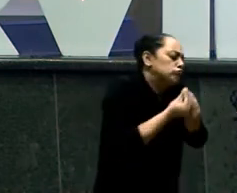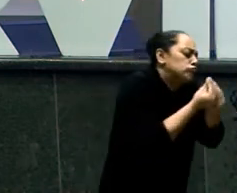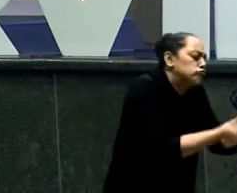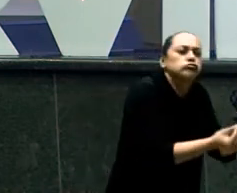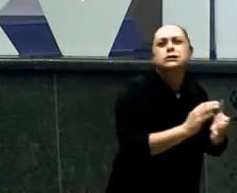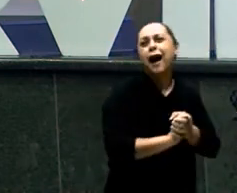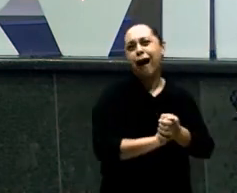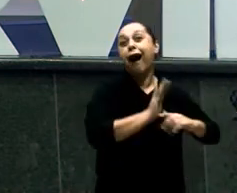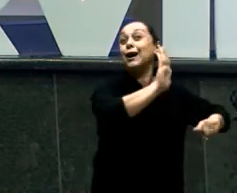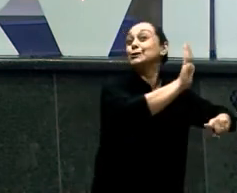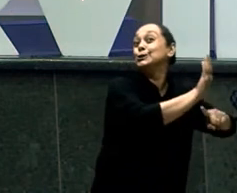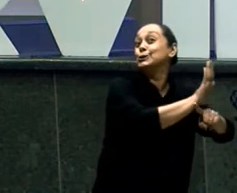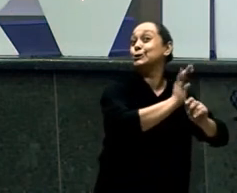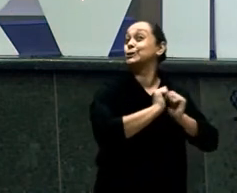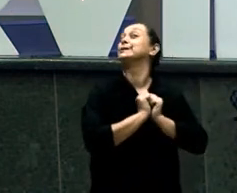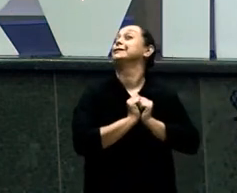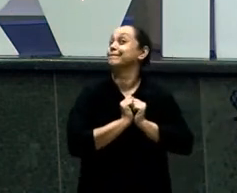E a gente vai lá E diz Oh